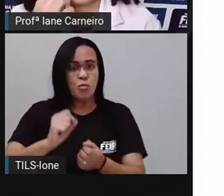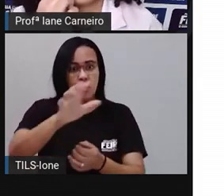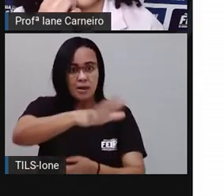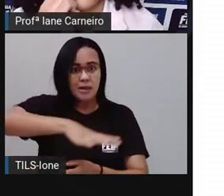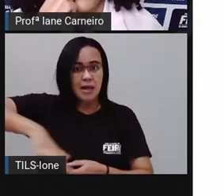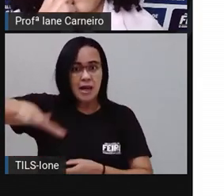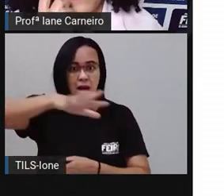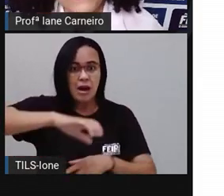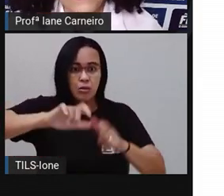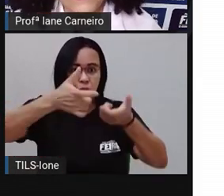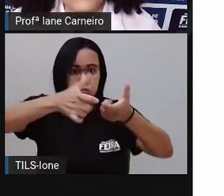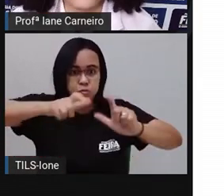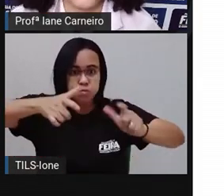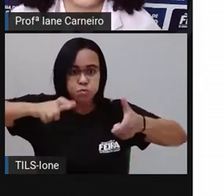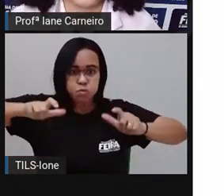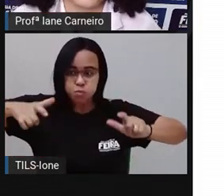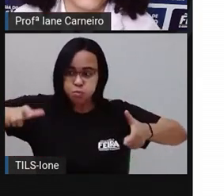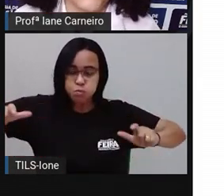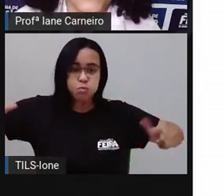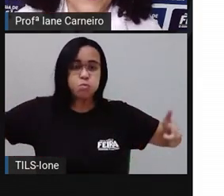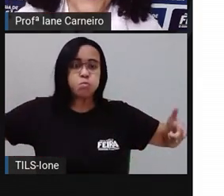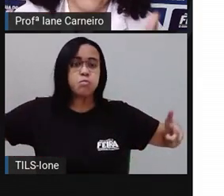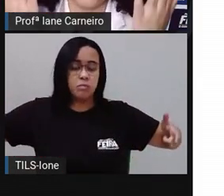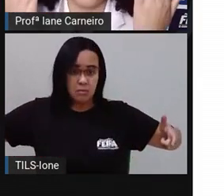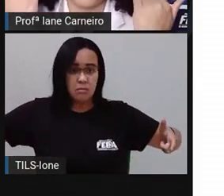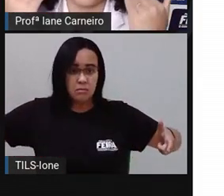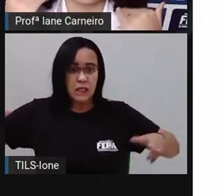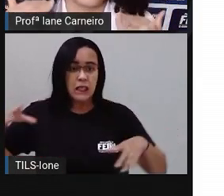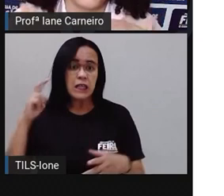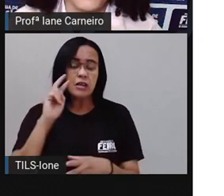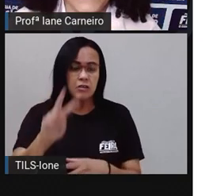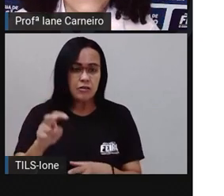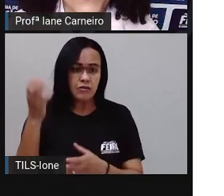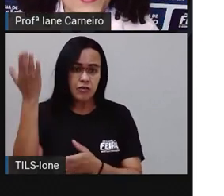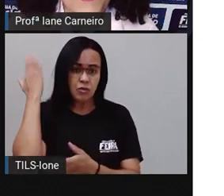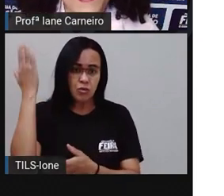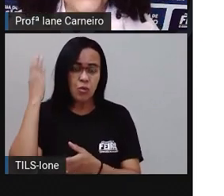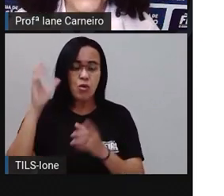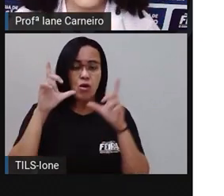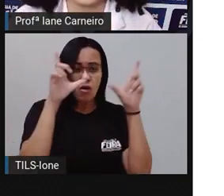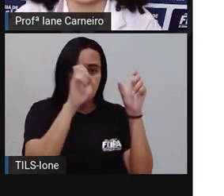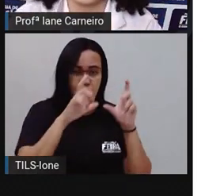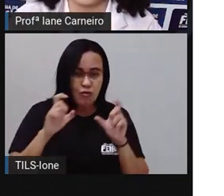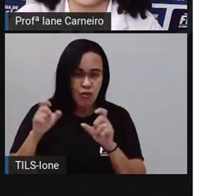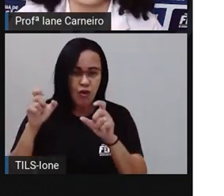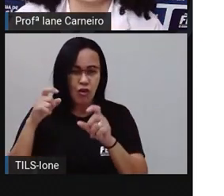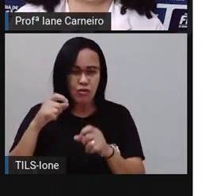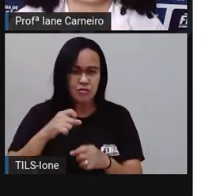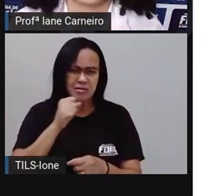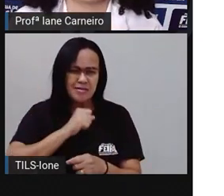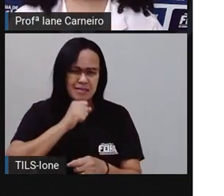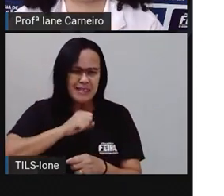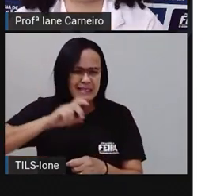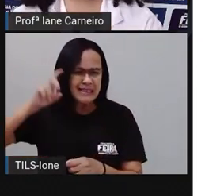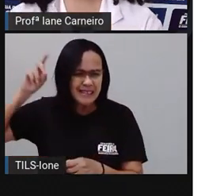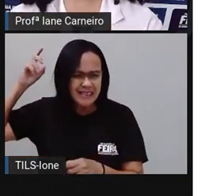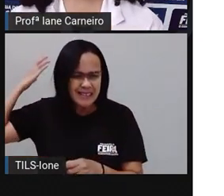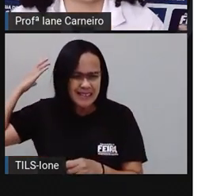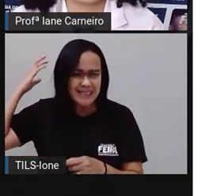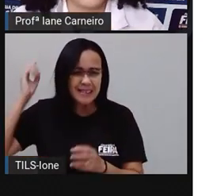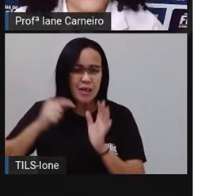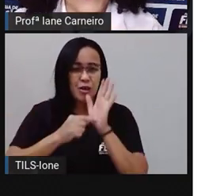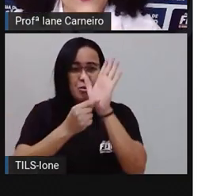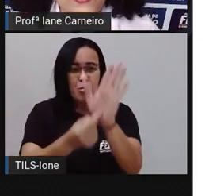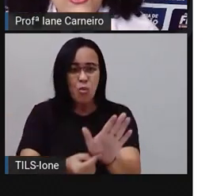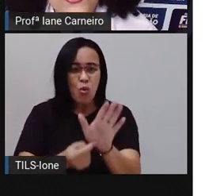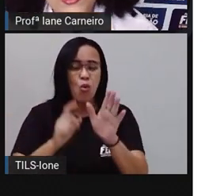também nas fotos anterior, que a Pró mostrou nas aulas anteriores, aquelas fotos bem antigas, vocês lembram? Que a Pró mostrou que o